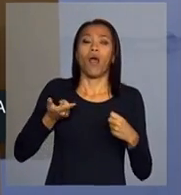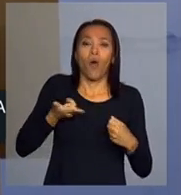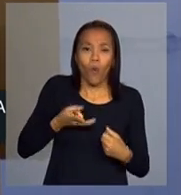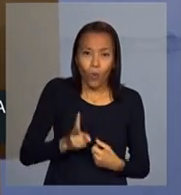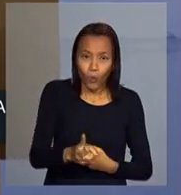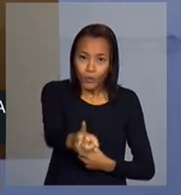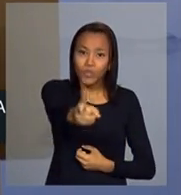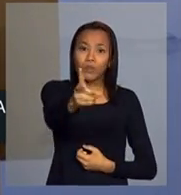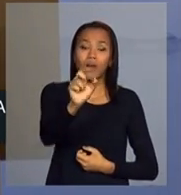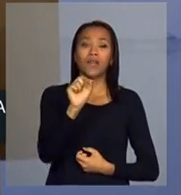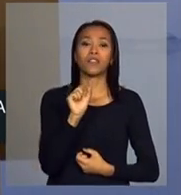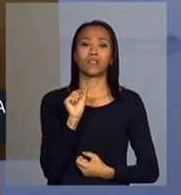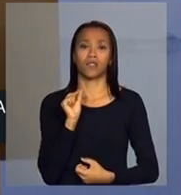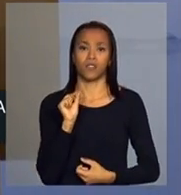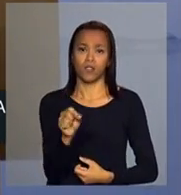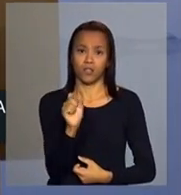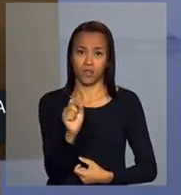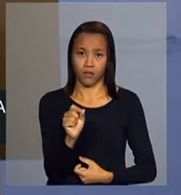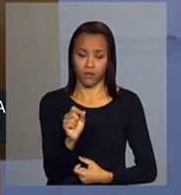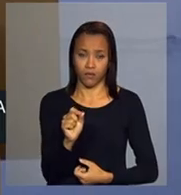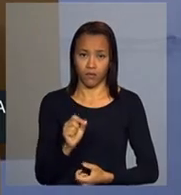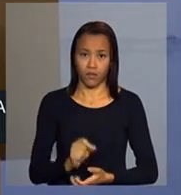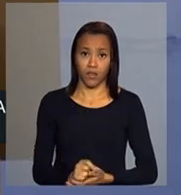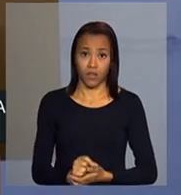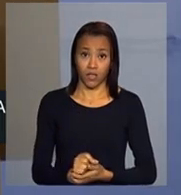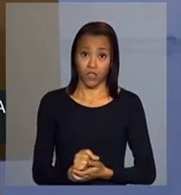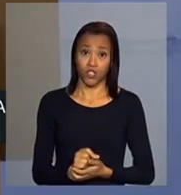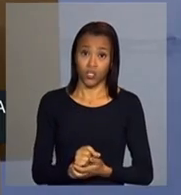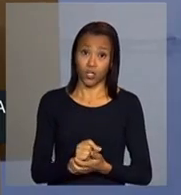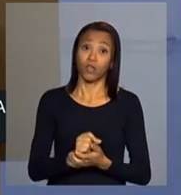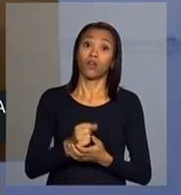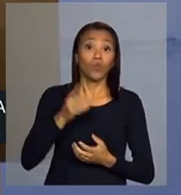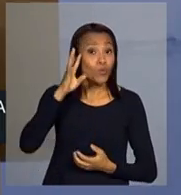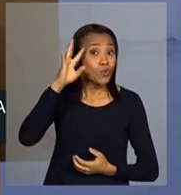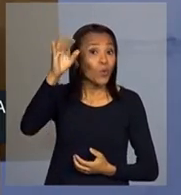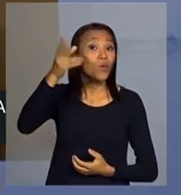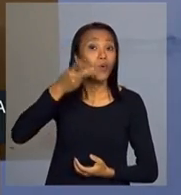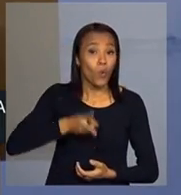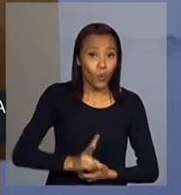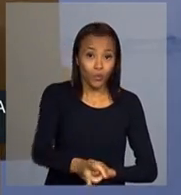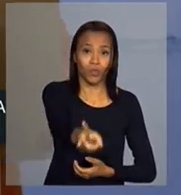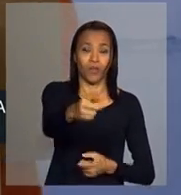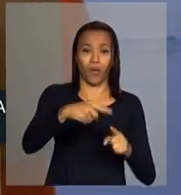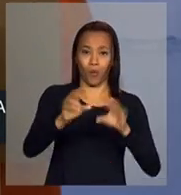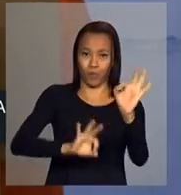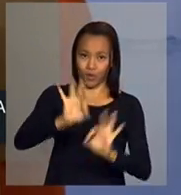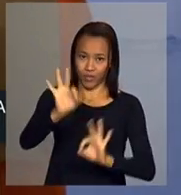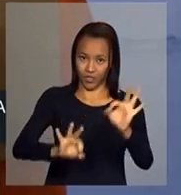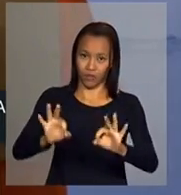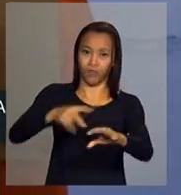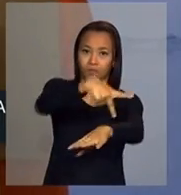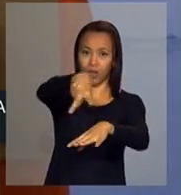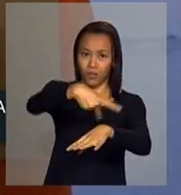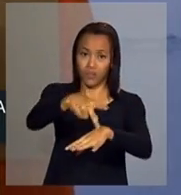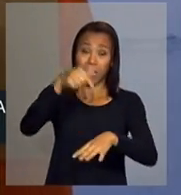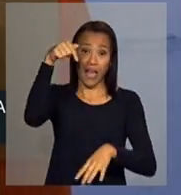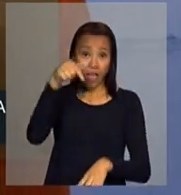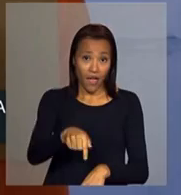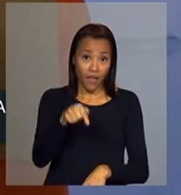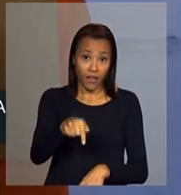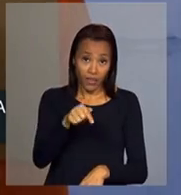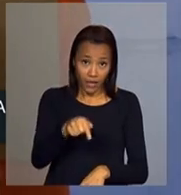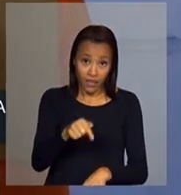tarefa de sustentar nosso projeto de nação. Essa tarefa de